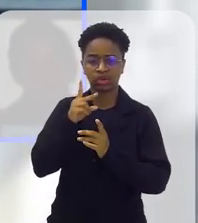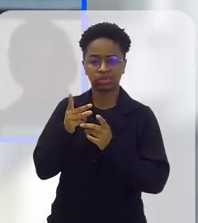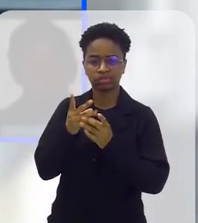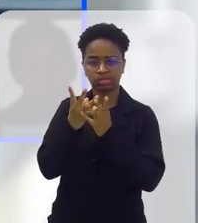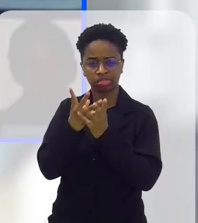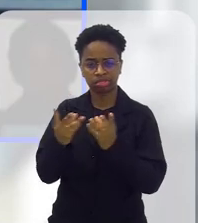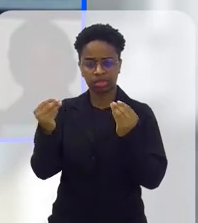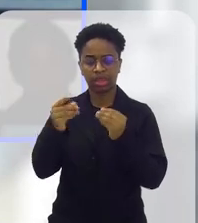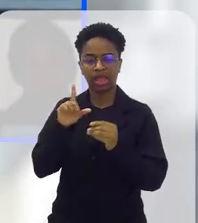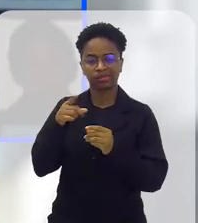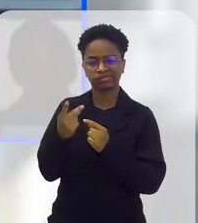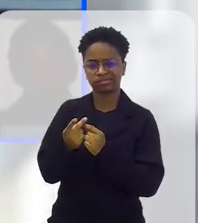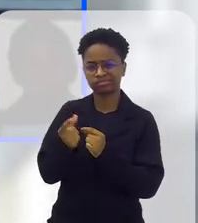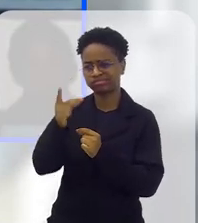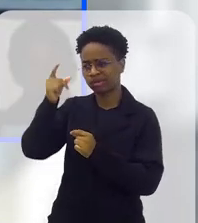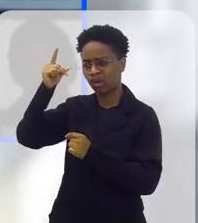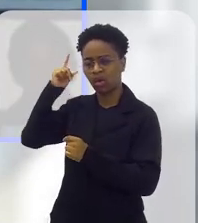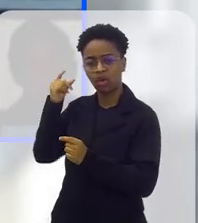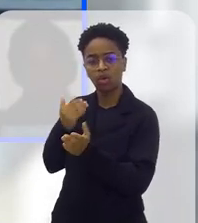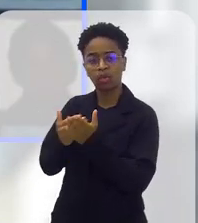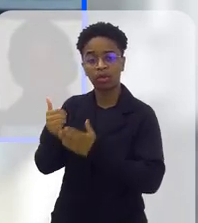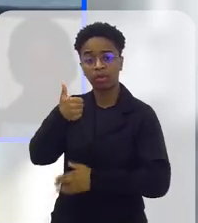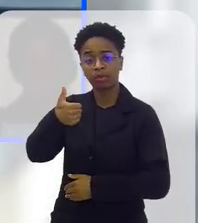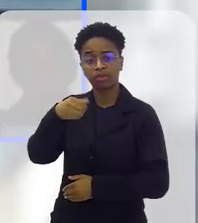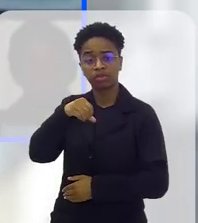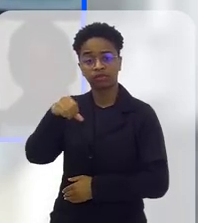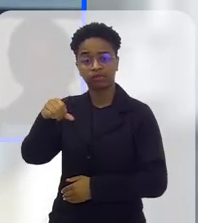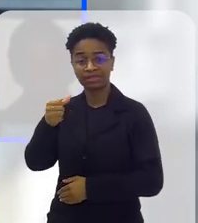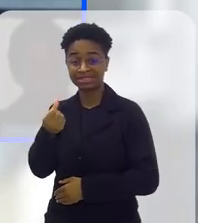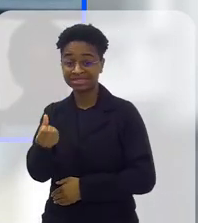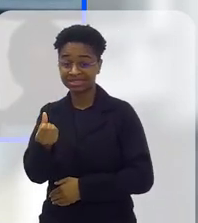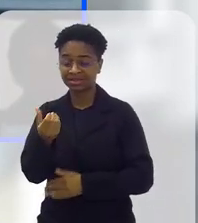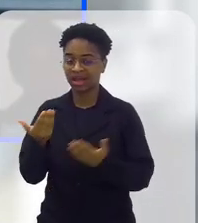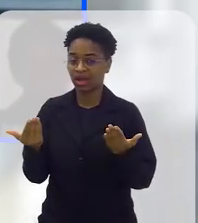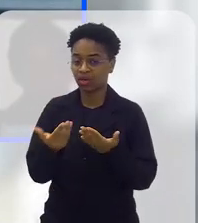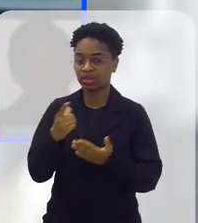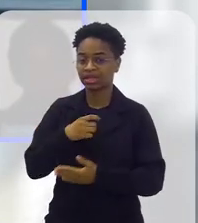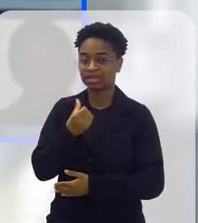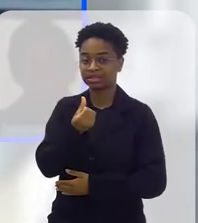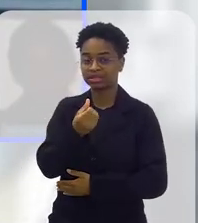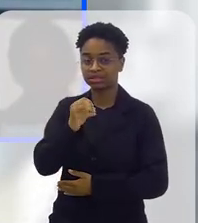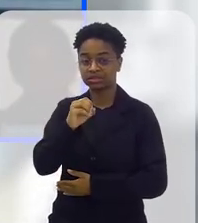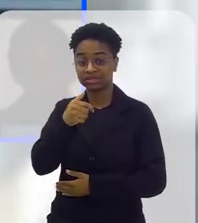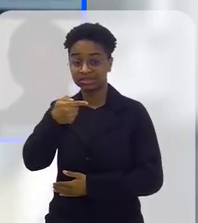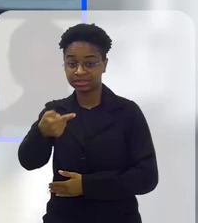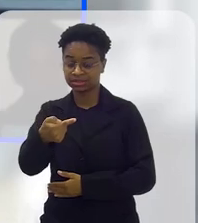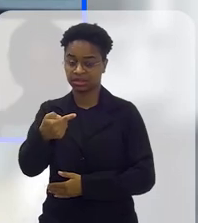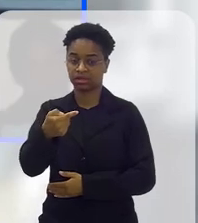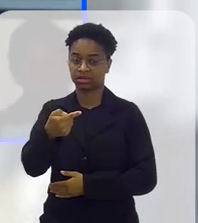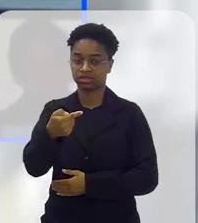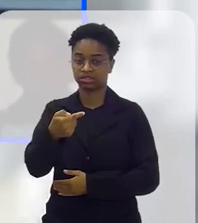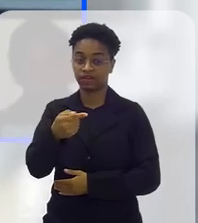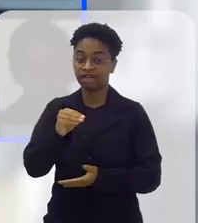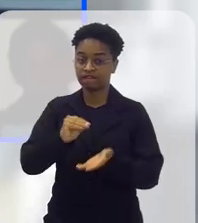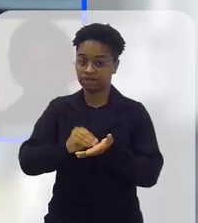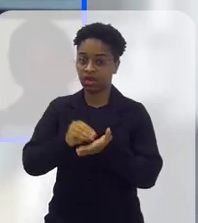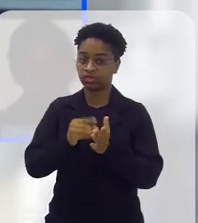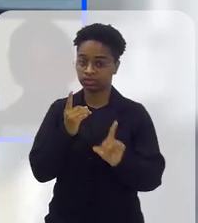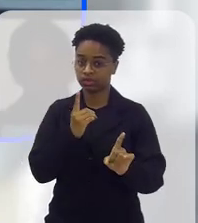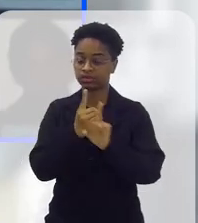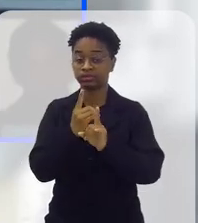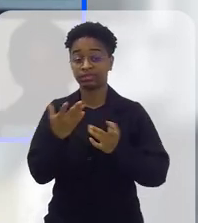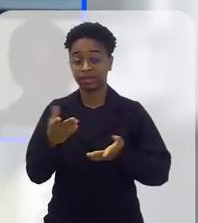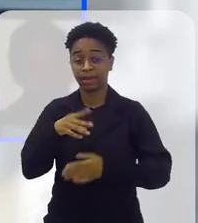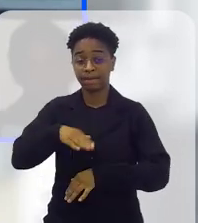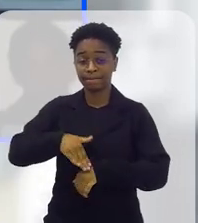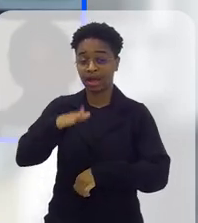é muito mais longa, deputado. Esse programa desde 96, hoje temos 607 casos em aberto.